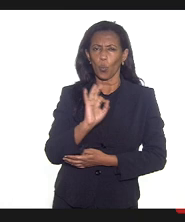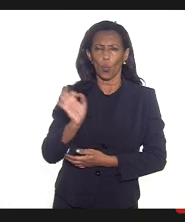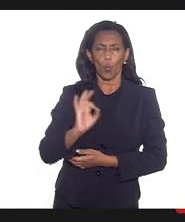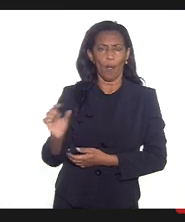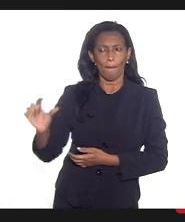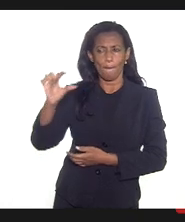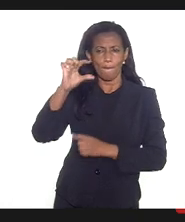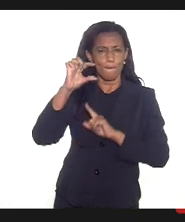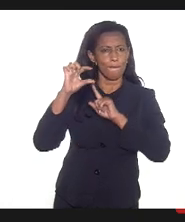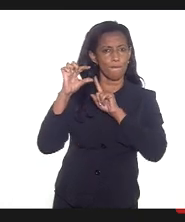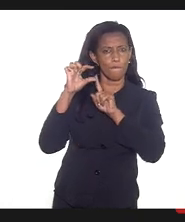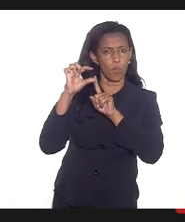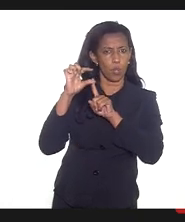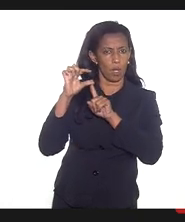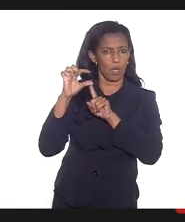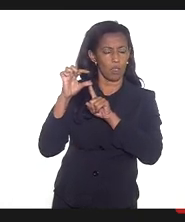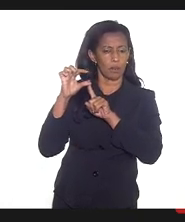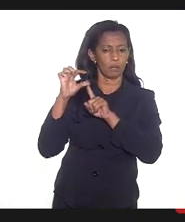na verdade, há uma confusão.